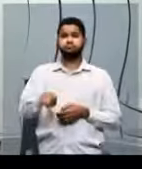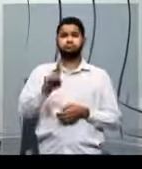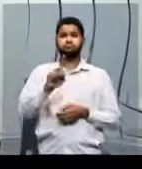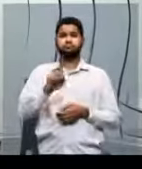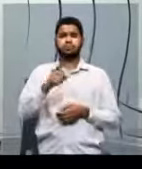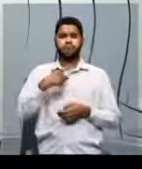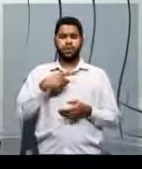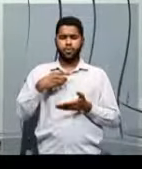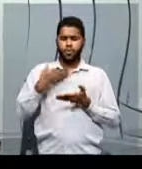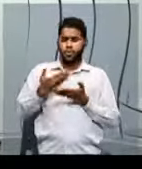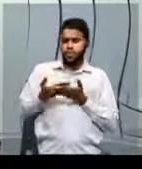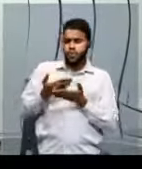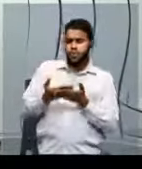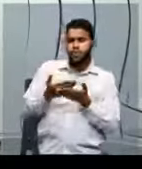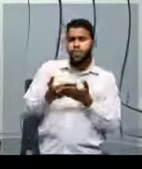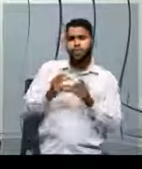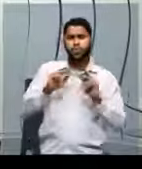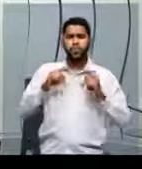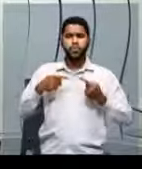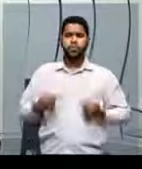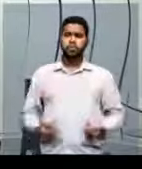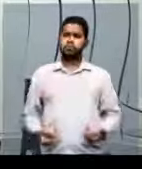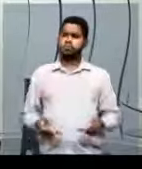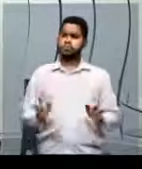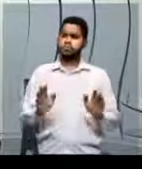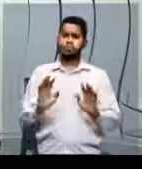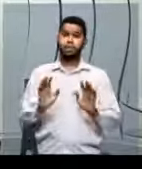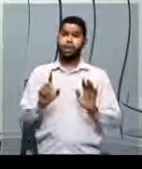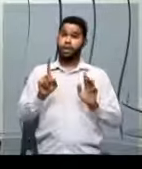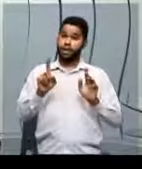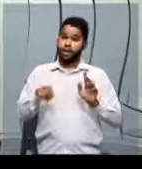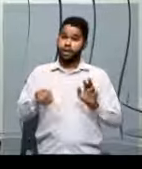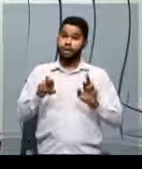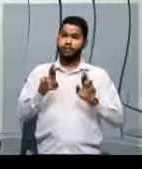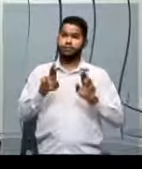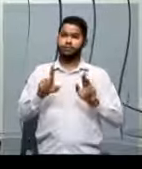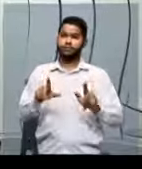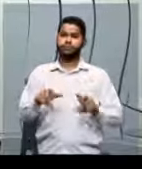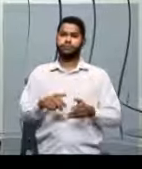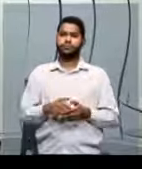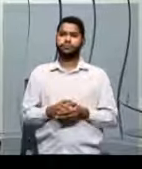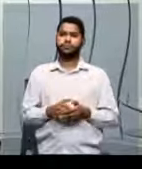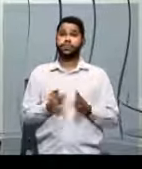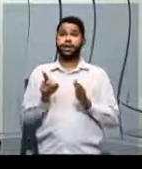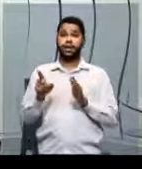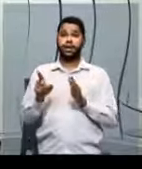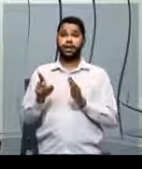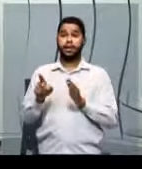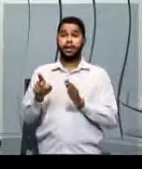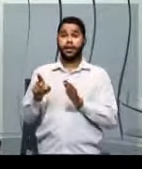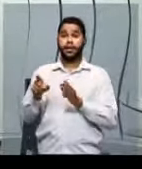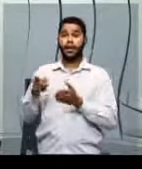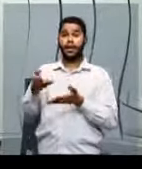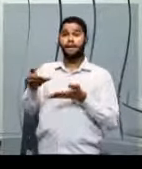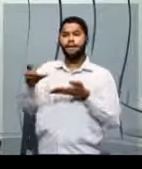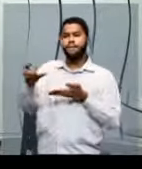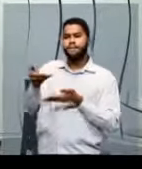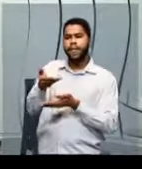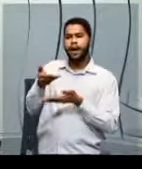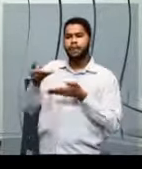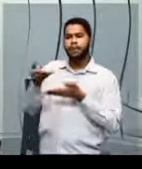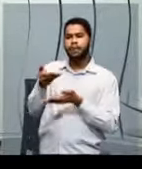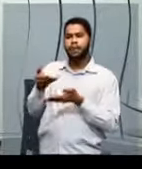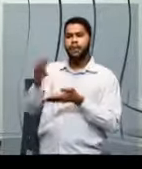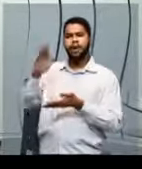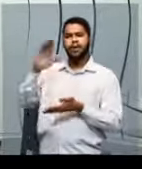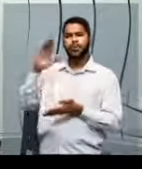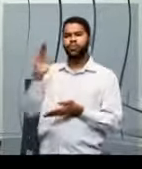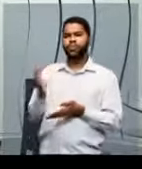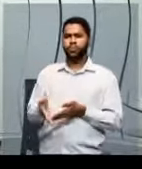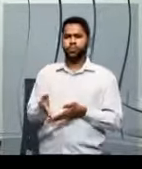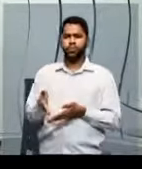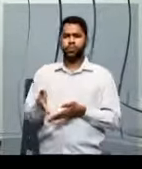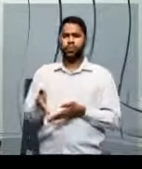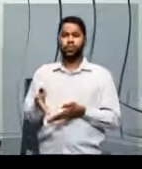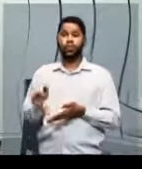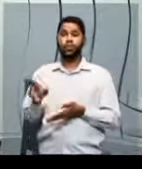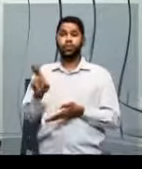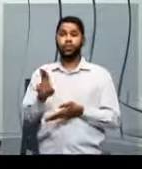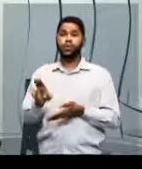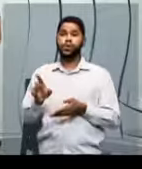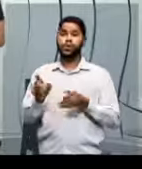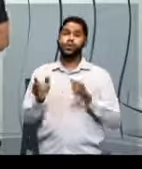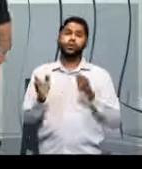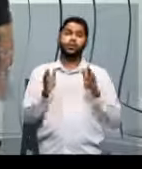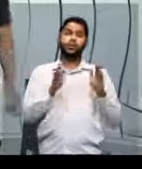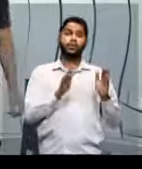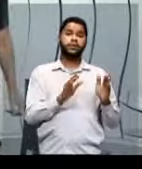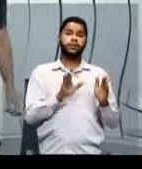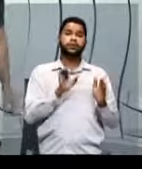antropólogo. Essa é a diferença. Aqui eu faço aplicações no dia a dia, ali direto, ok? Aqui